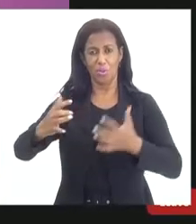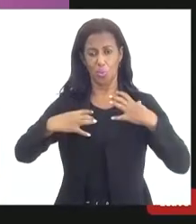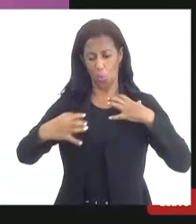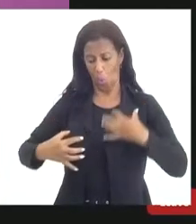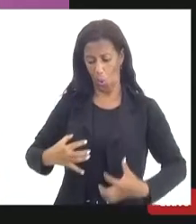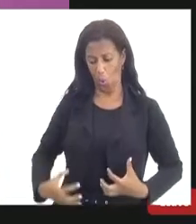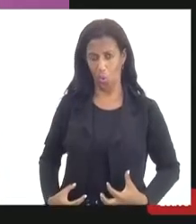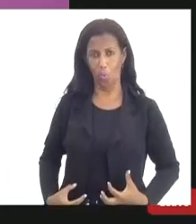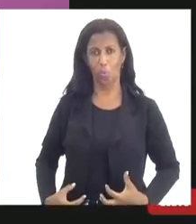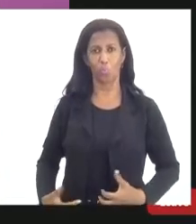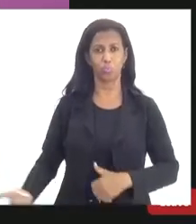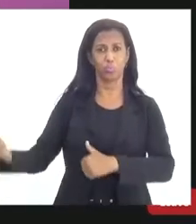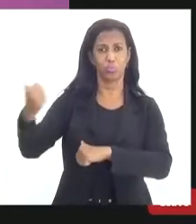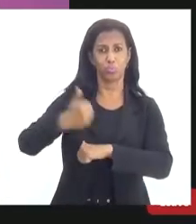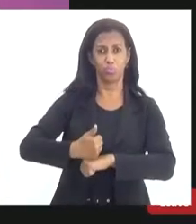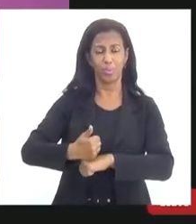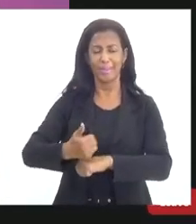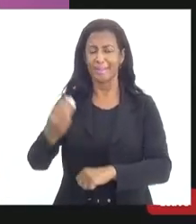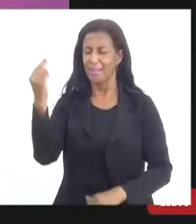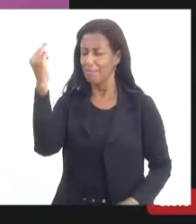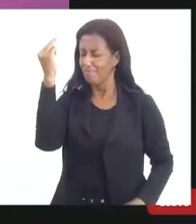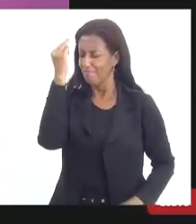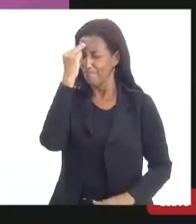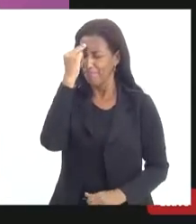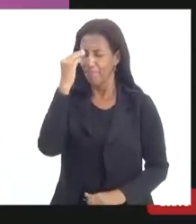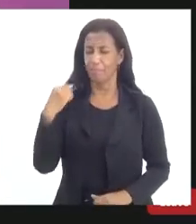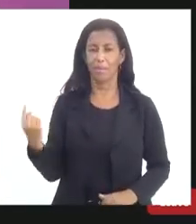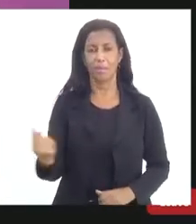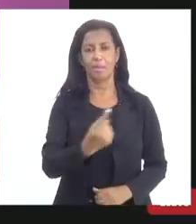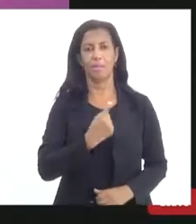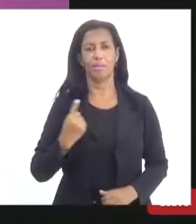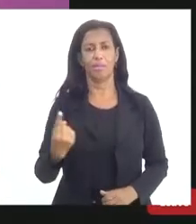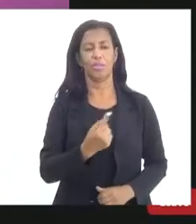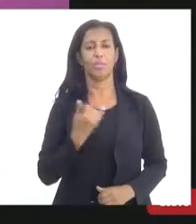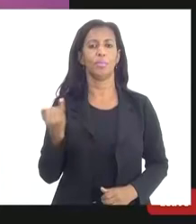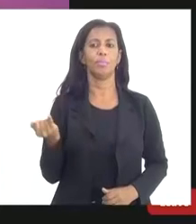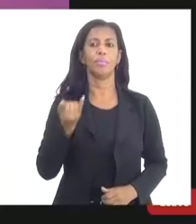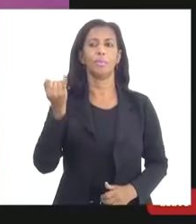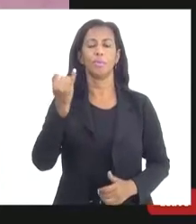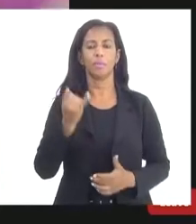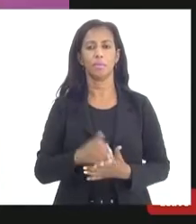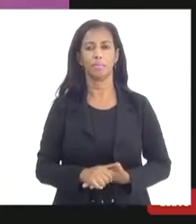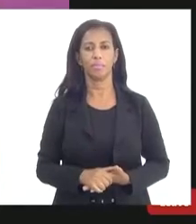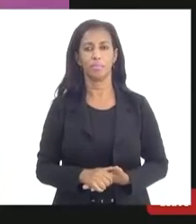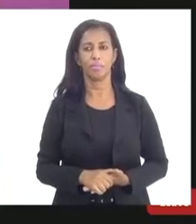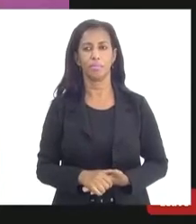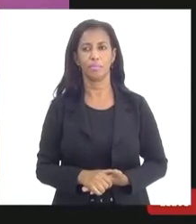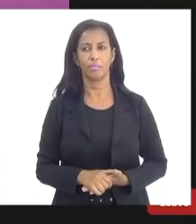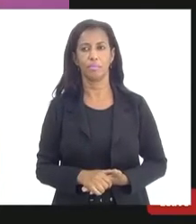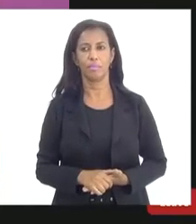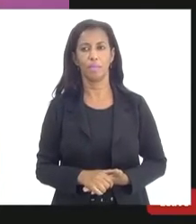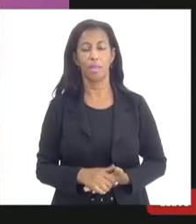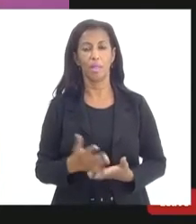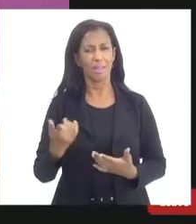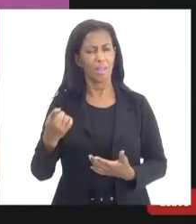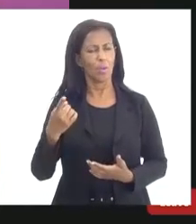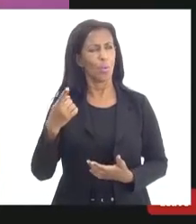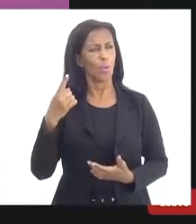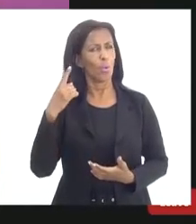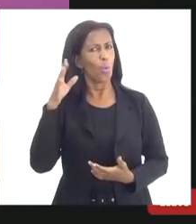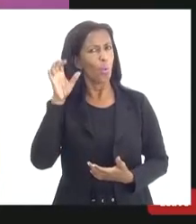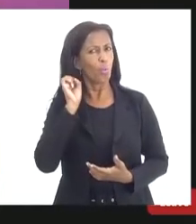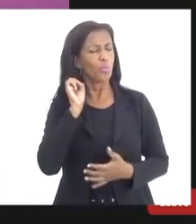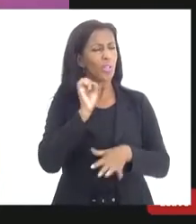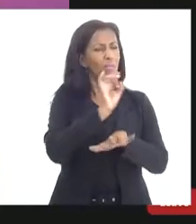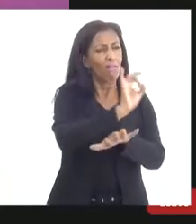então a memória do Chaves para a gente é muito importante e eu escutei atentamente todas